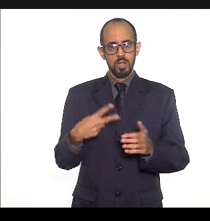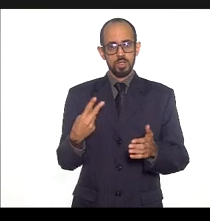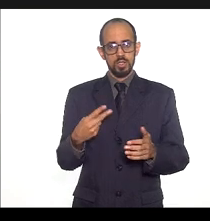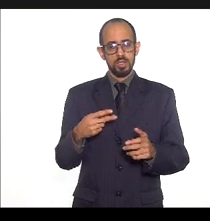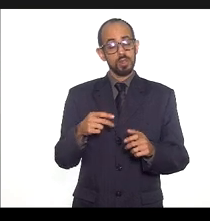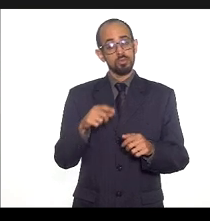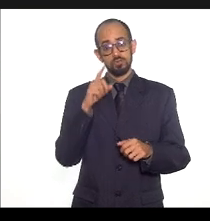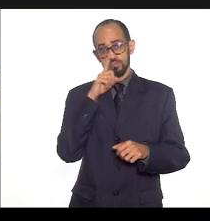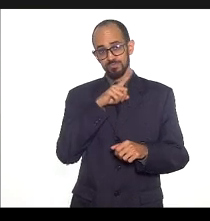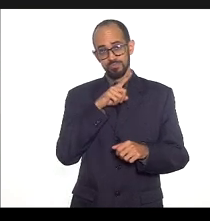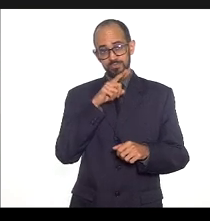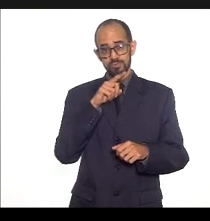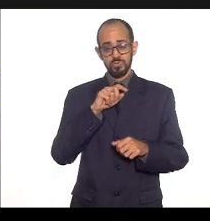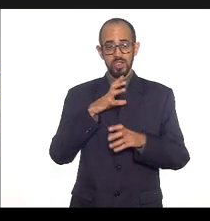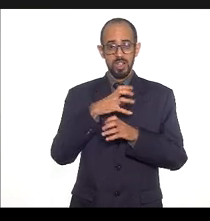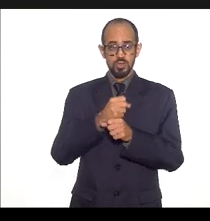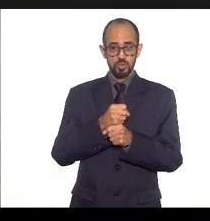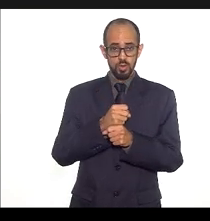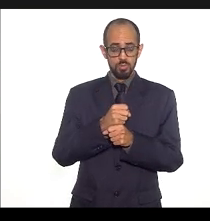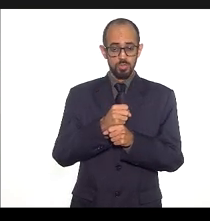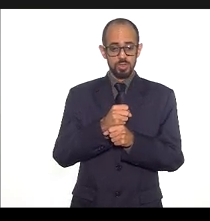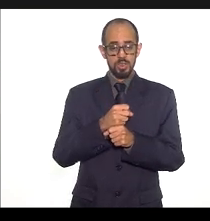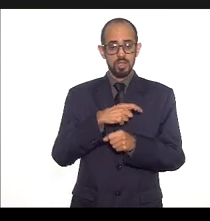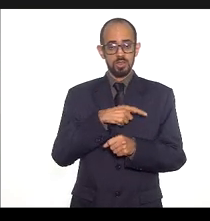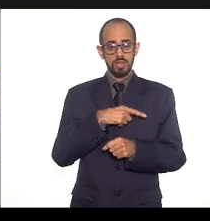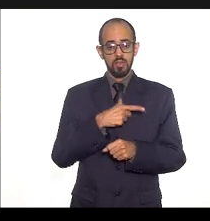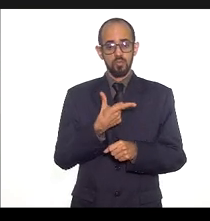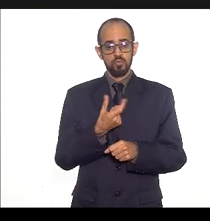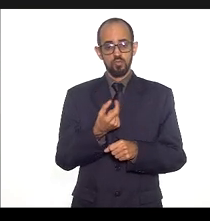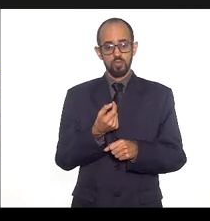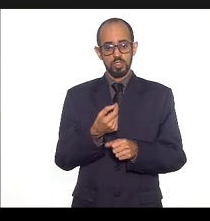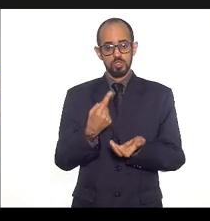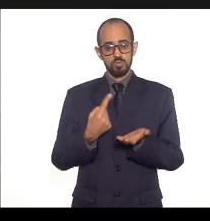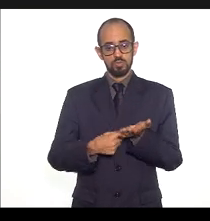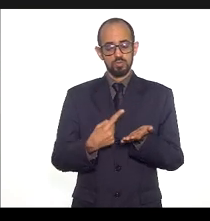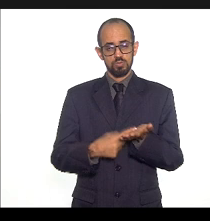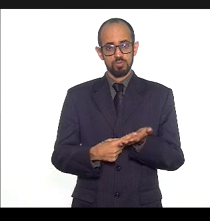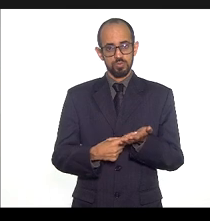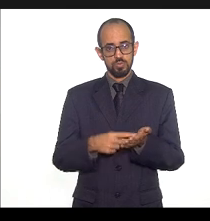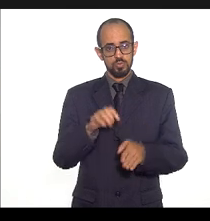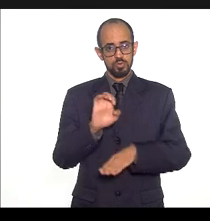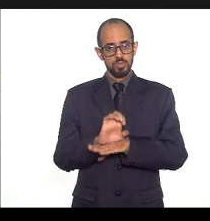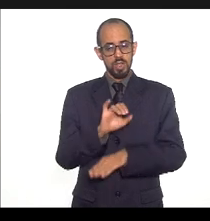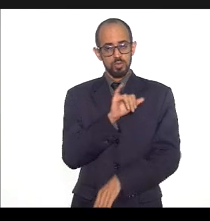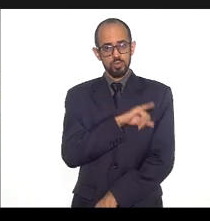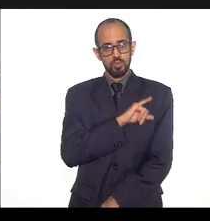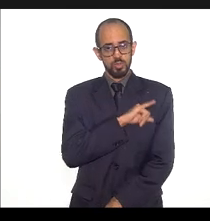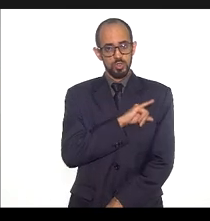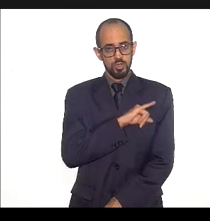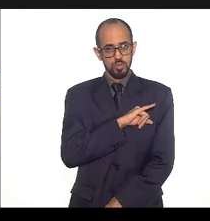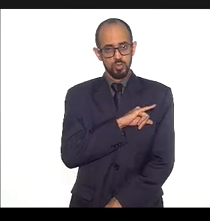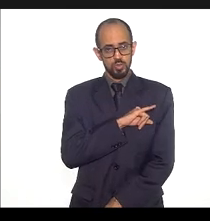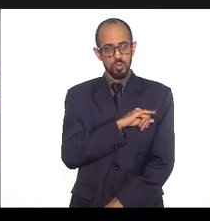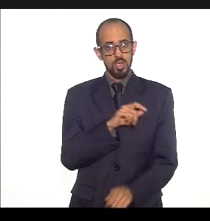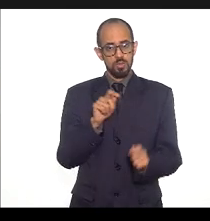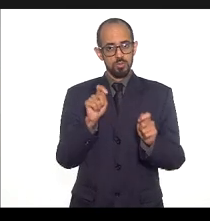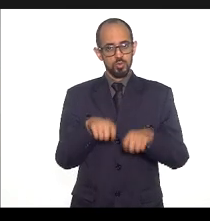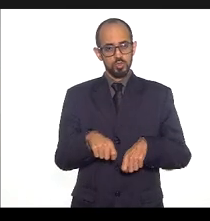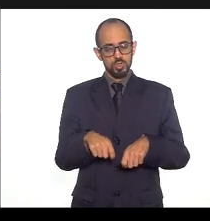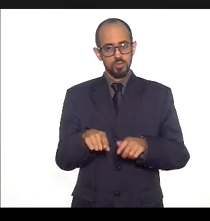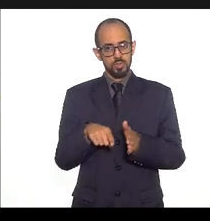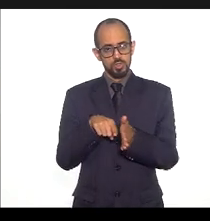equivocadas são 20 os indicadores de pactuação tripartite para o estado do Rio de Janeiro possíveis de serem